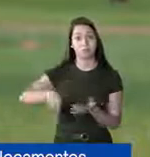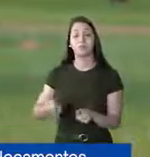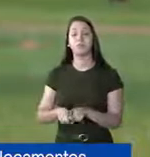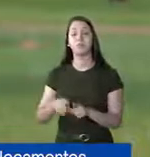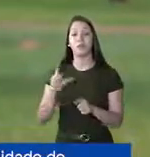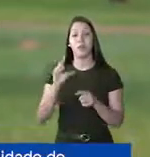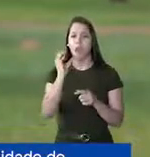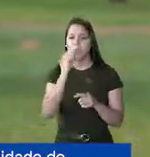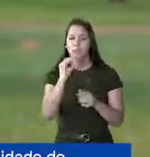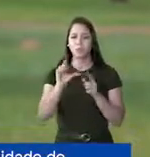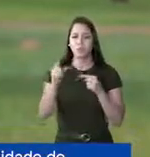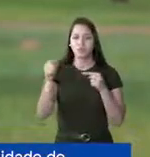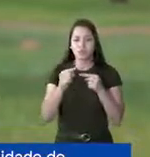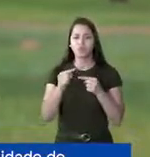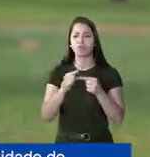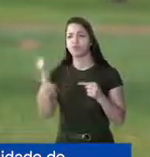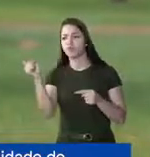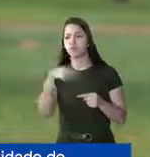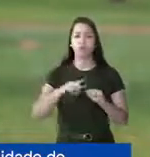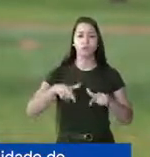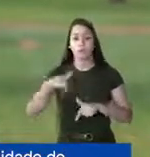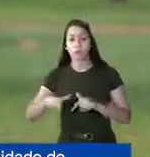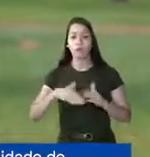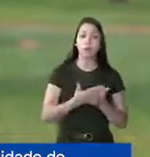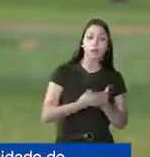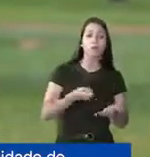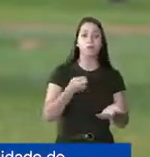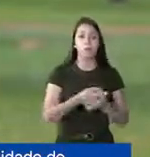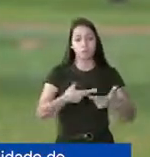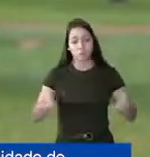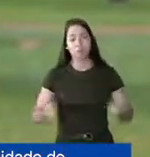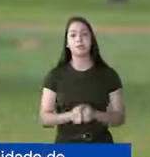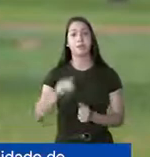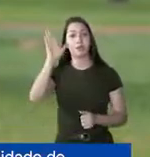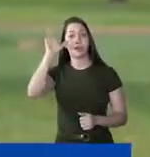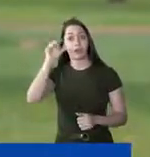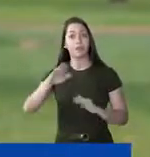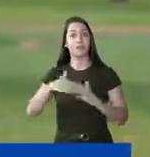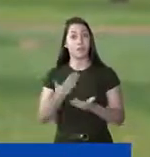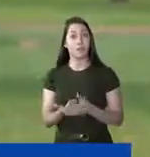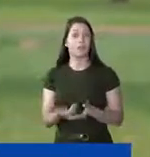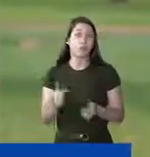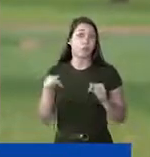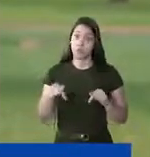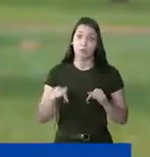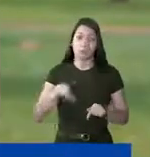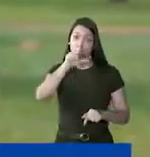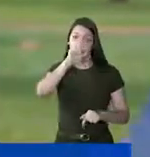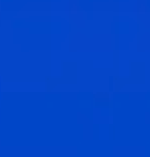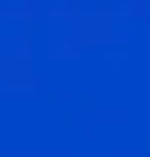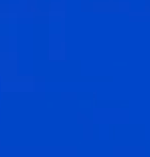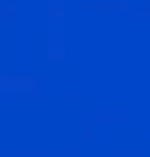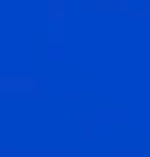deslocamentos para ir ao trabalho, fazer compras ou ir à escola, com a possibilidade de assistir aulas aqui mesmo, no